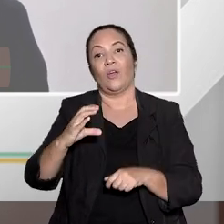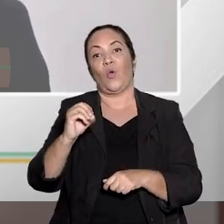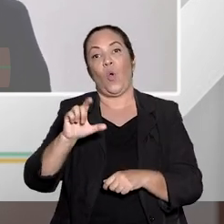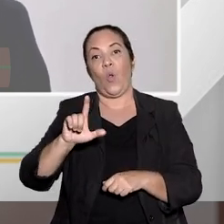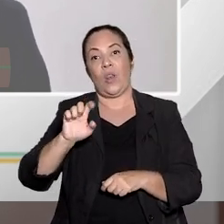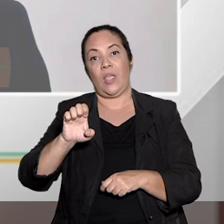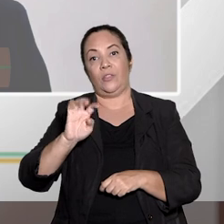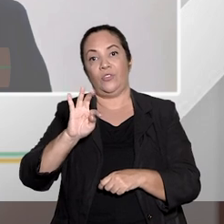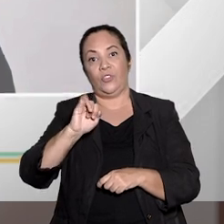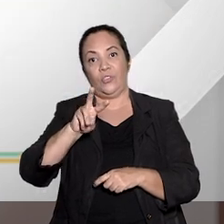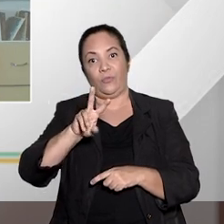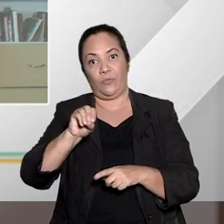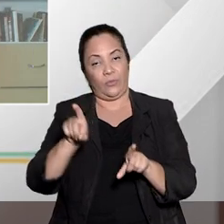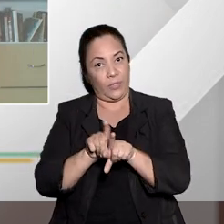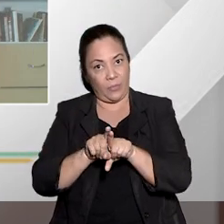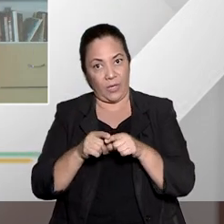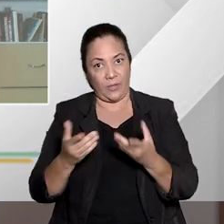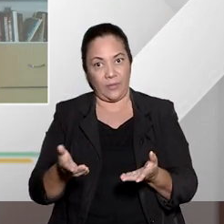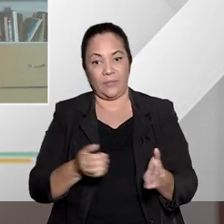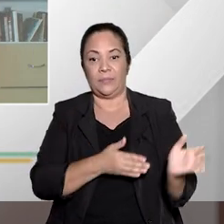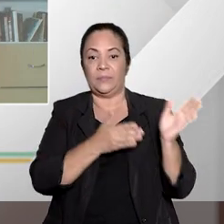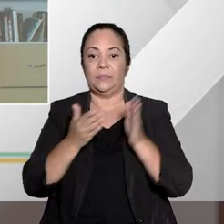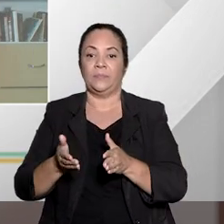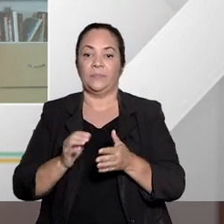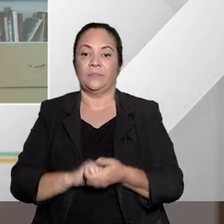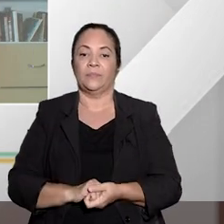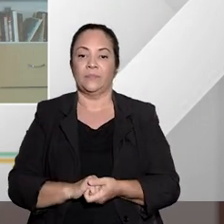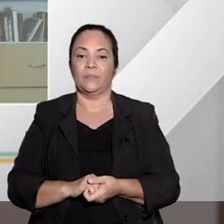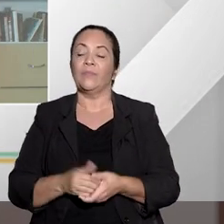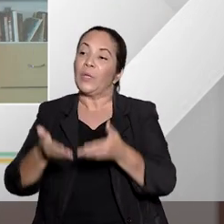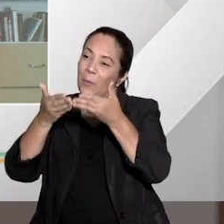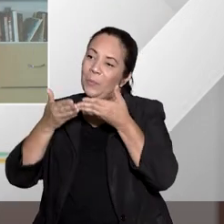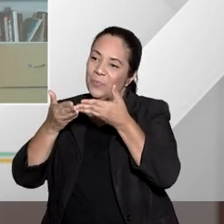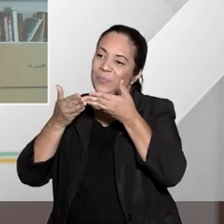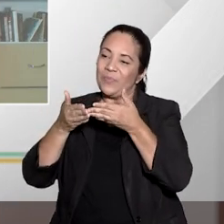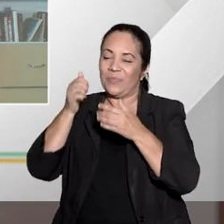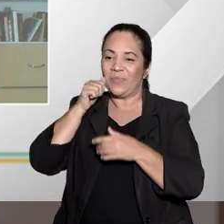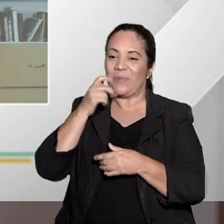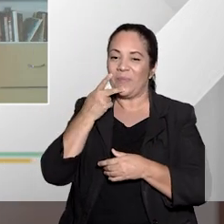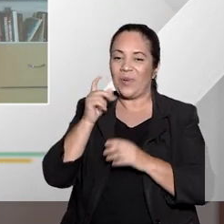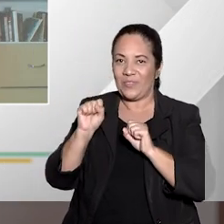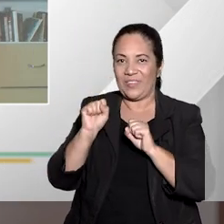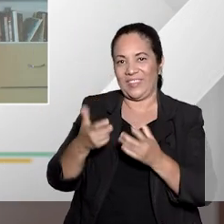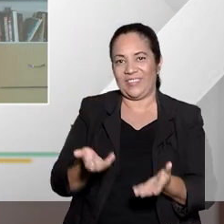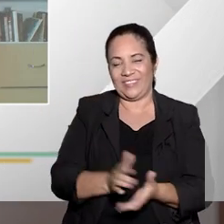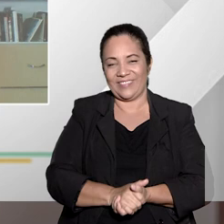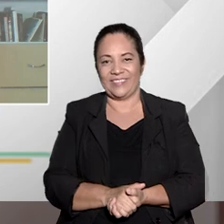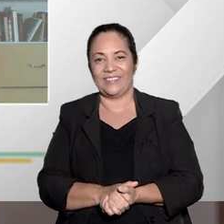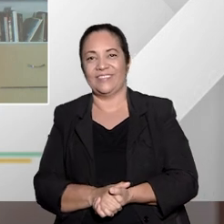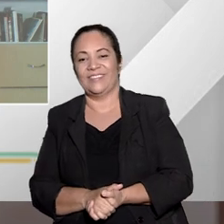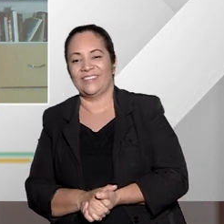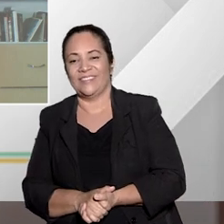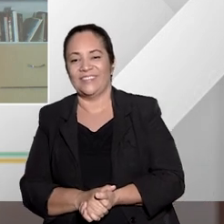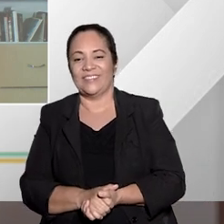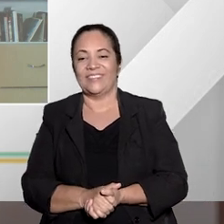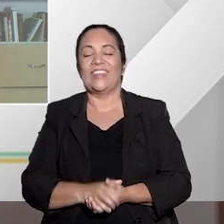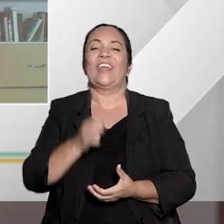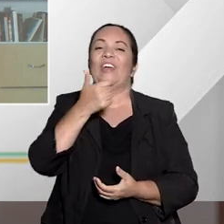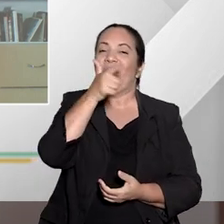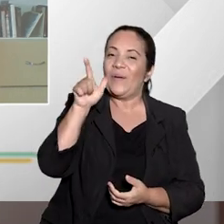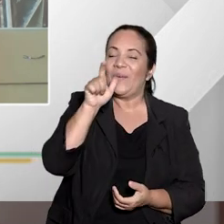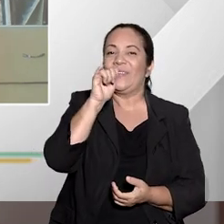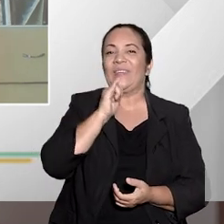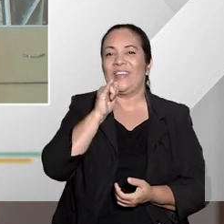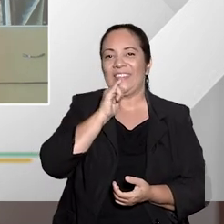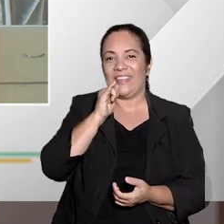coletiva. Um outro caso até... Por favor, por favor, doutora, adoro os exemplos. Um outro